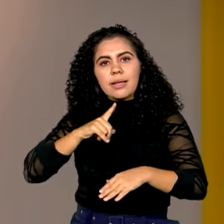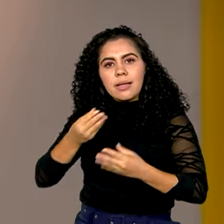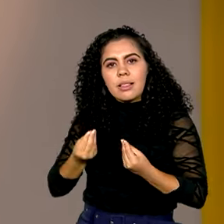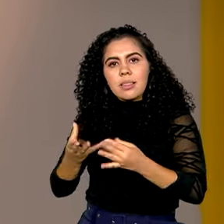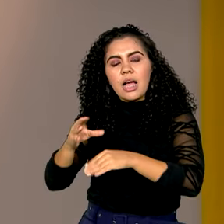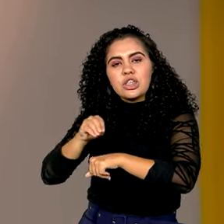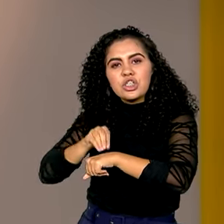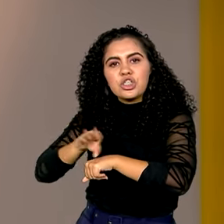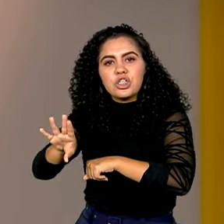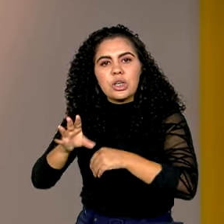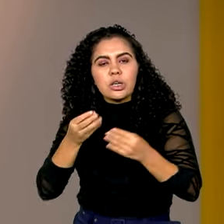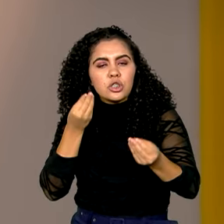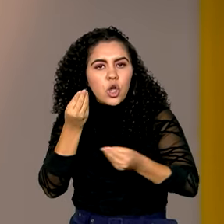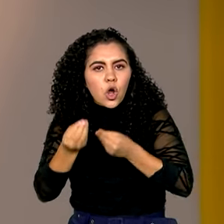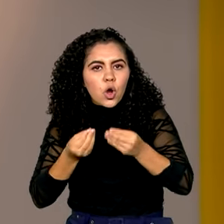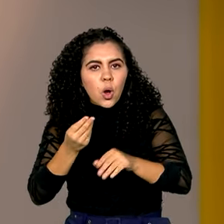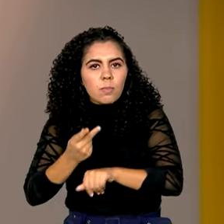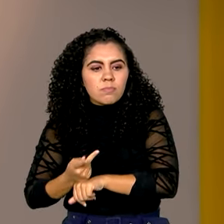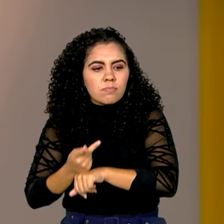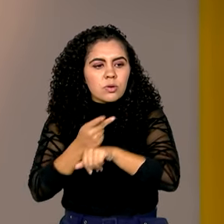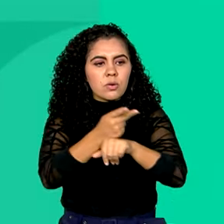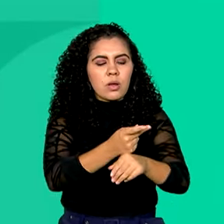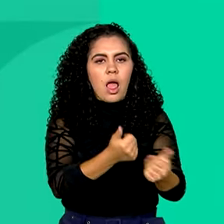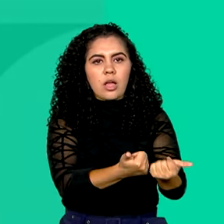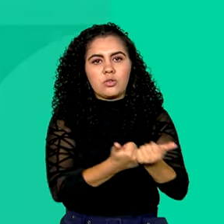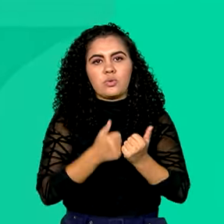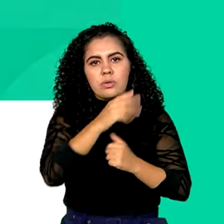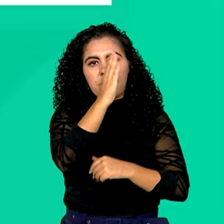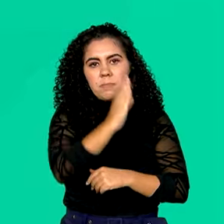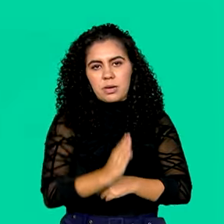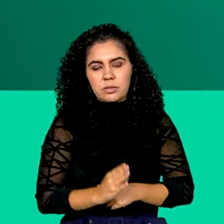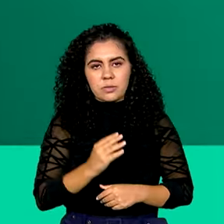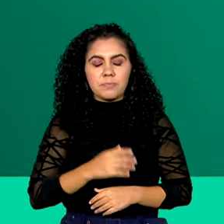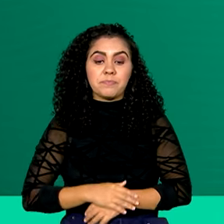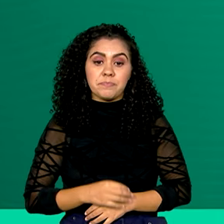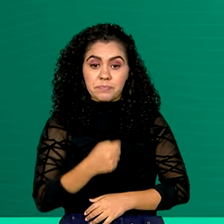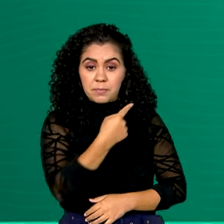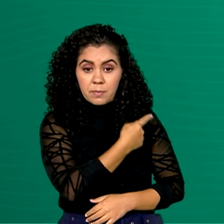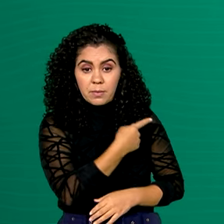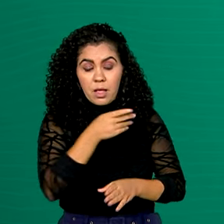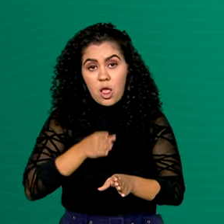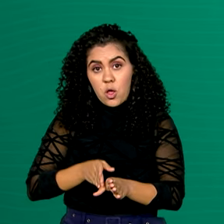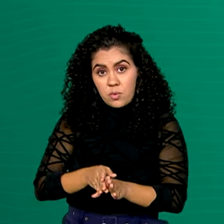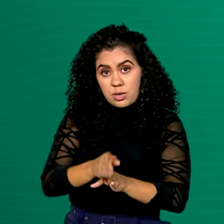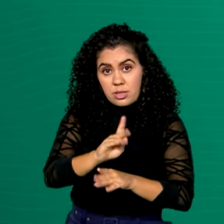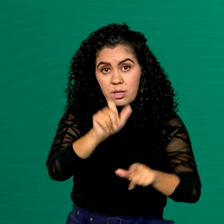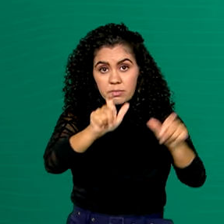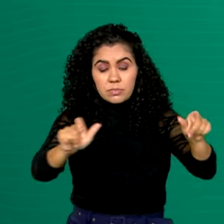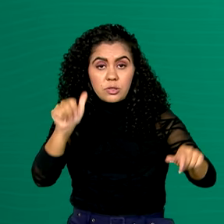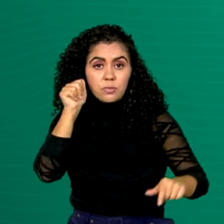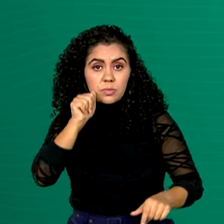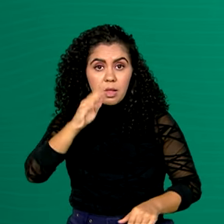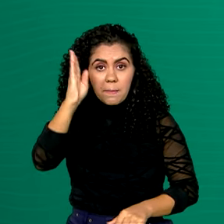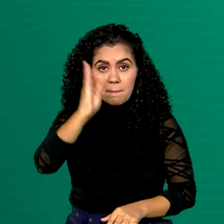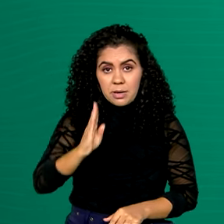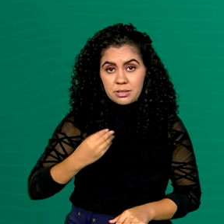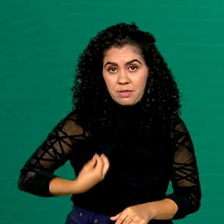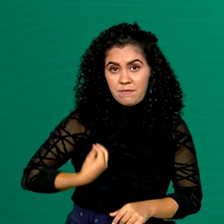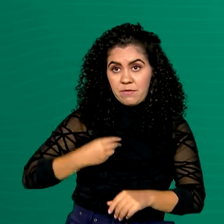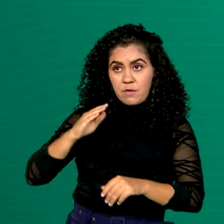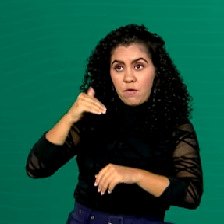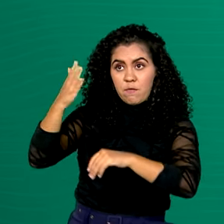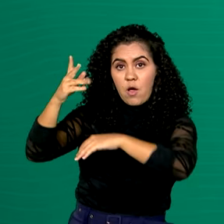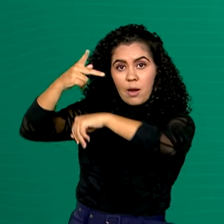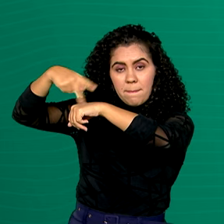o consulado brasileiro e pedir ajuda. Para orientar as brasileiras que vivem em outros países sobre